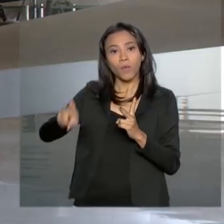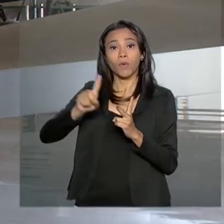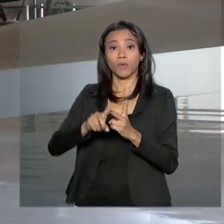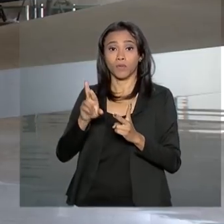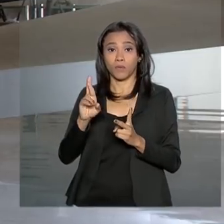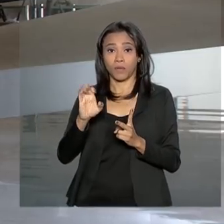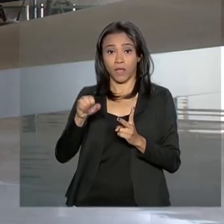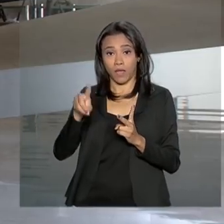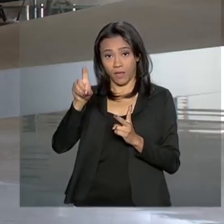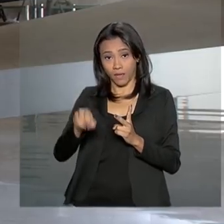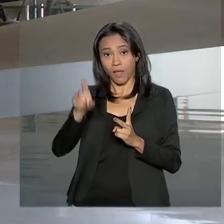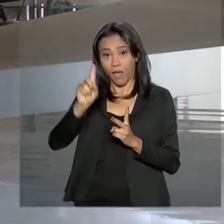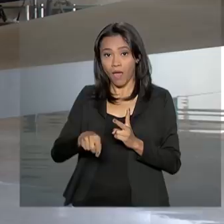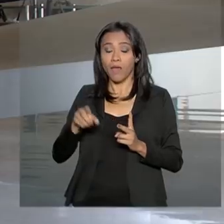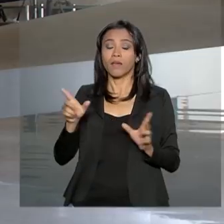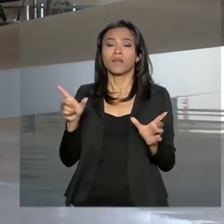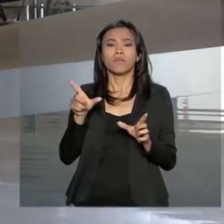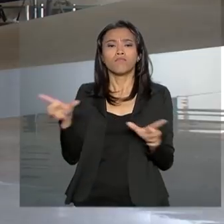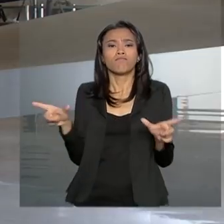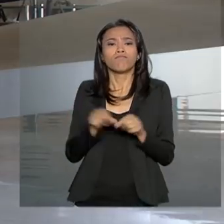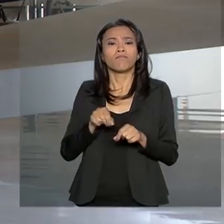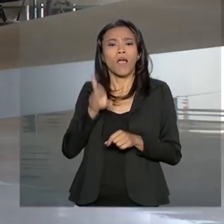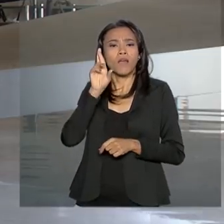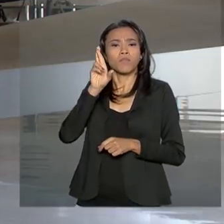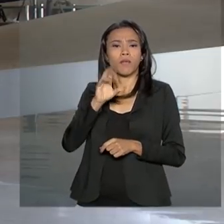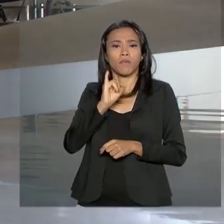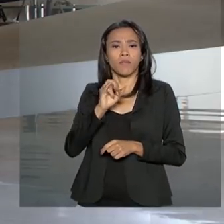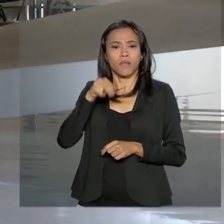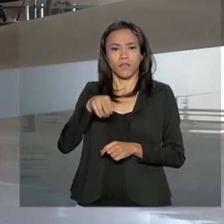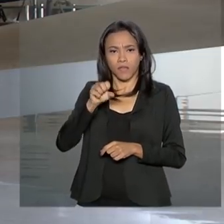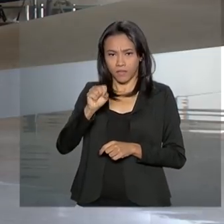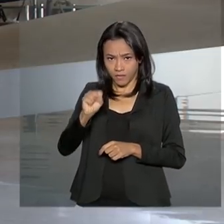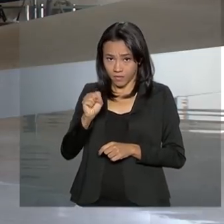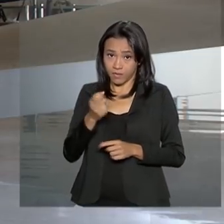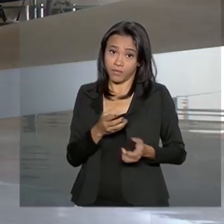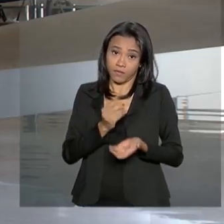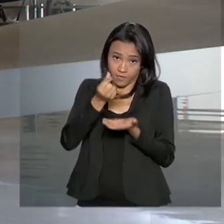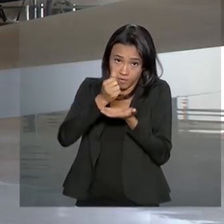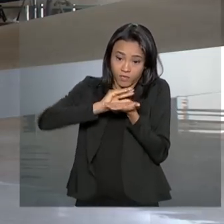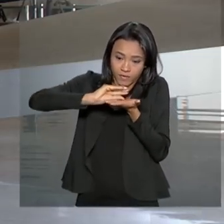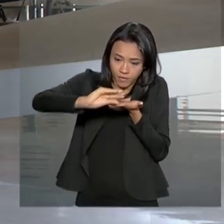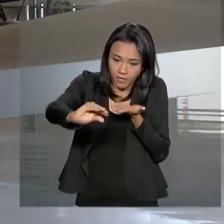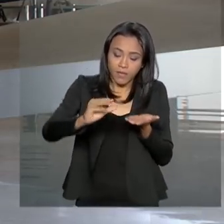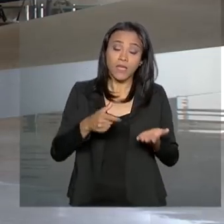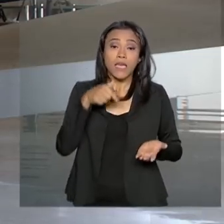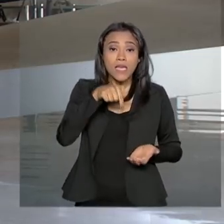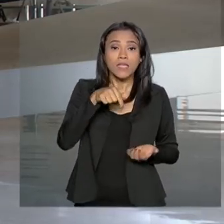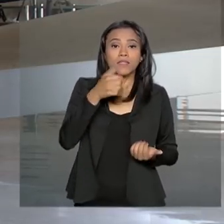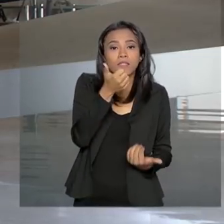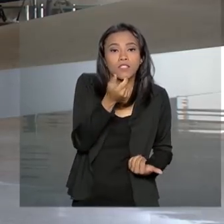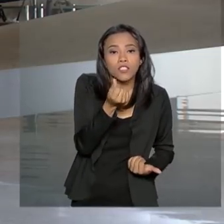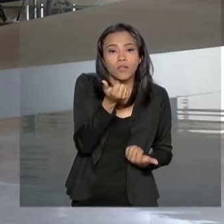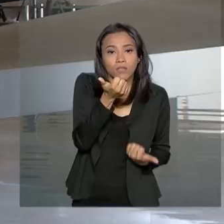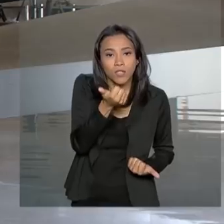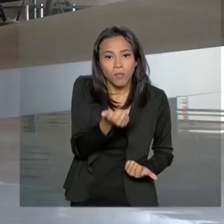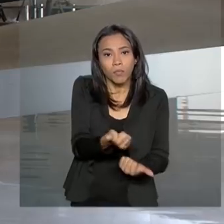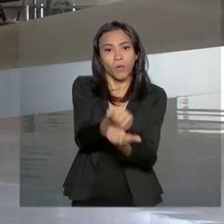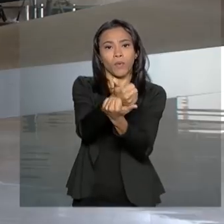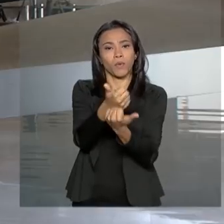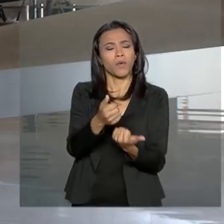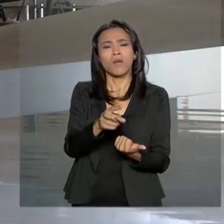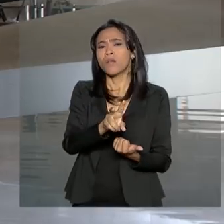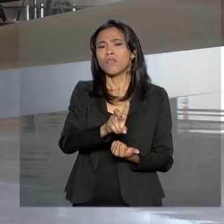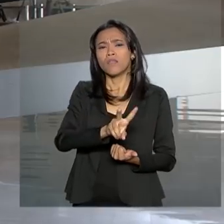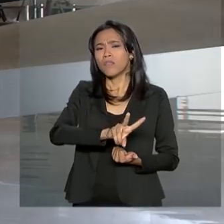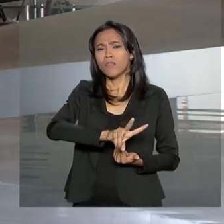O texto da medida provisória também estabelece que o pagamento desse auxílio emergencial não interfere